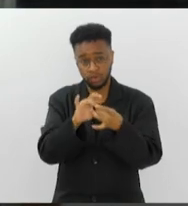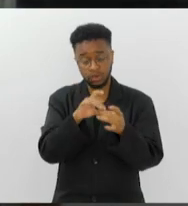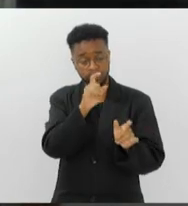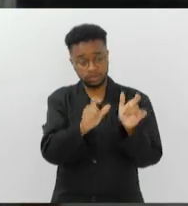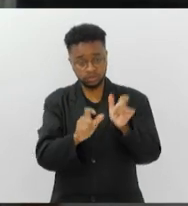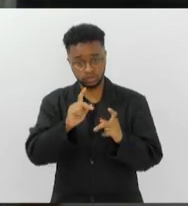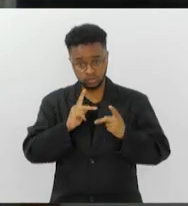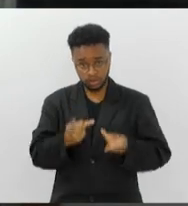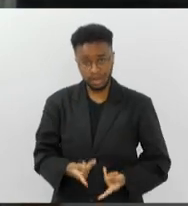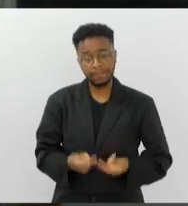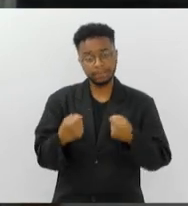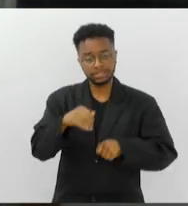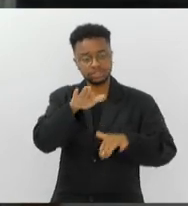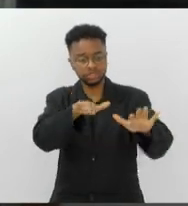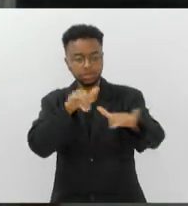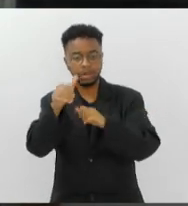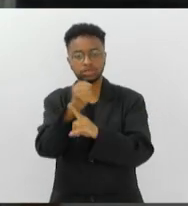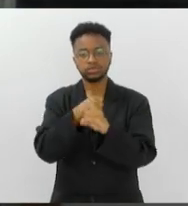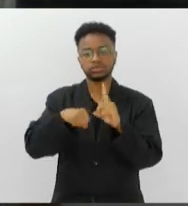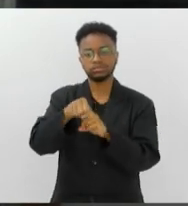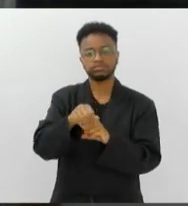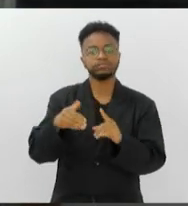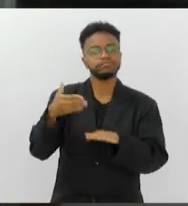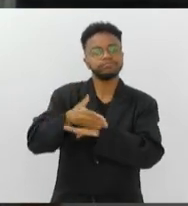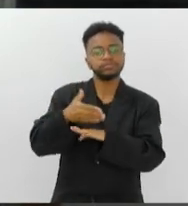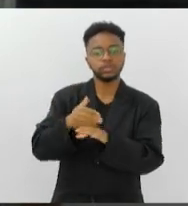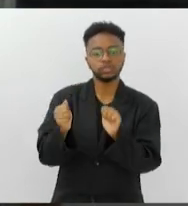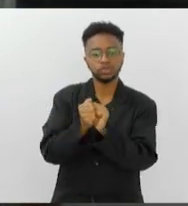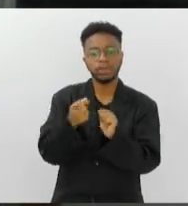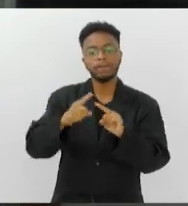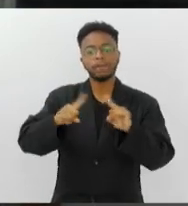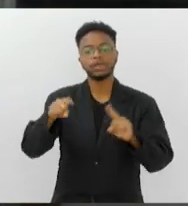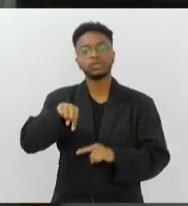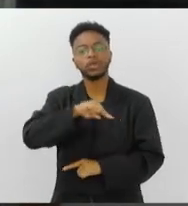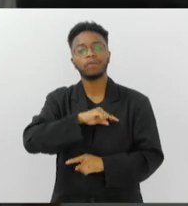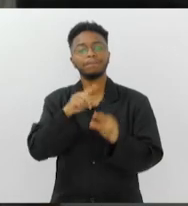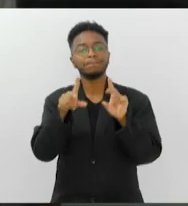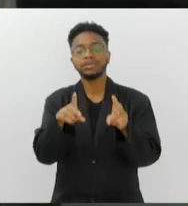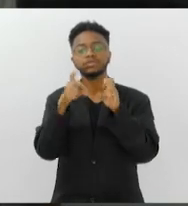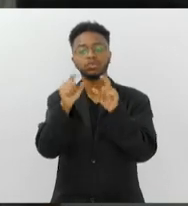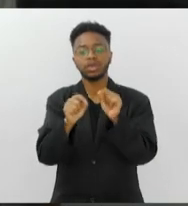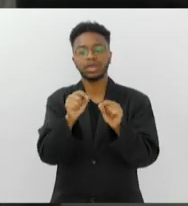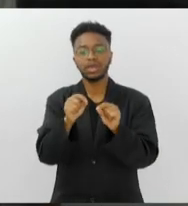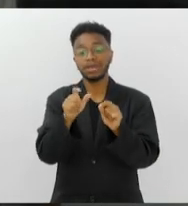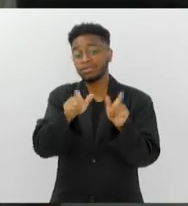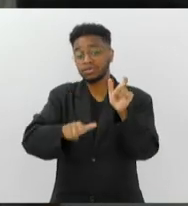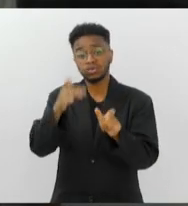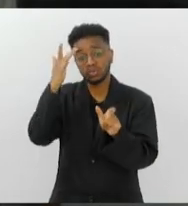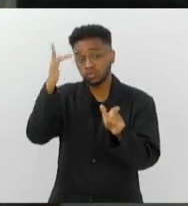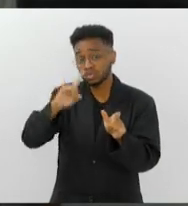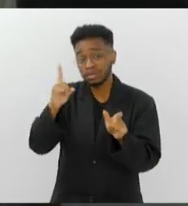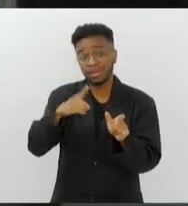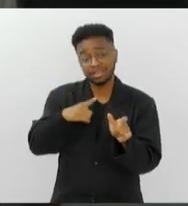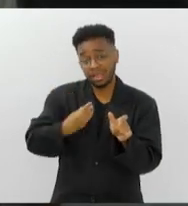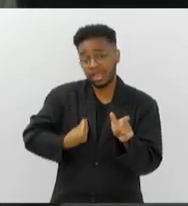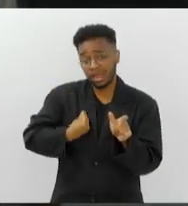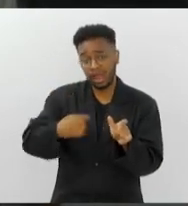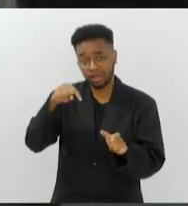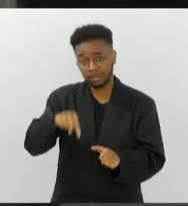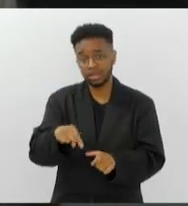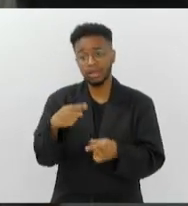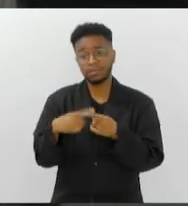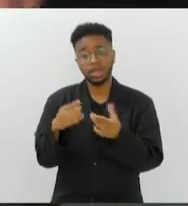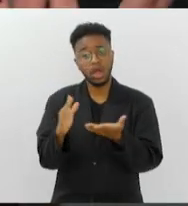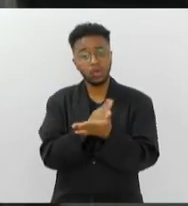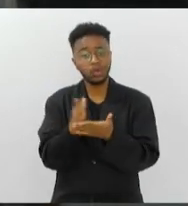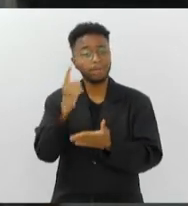envolver a sociedade. E o que a gente viu de super grave é que as pessoas sequer sabiam que cavalo marinho existia. Alguns achavam que ele